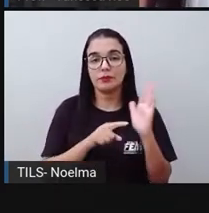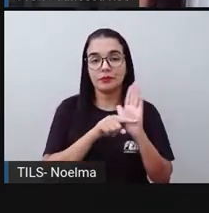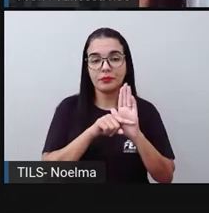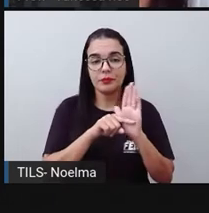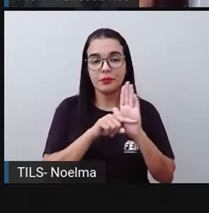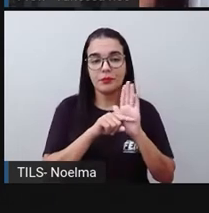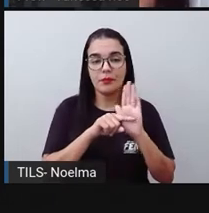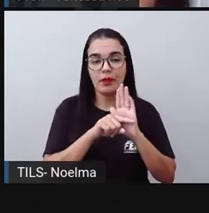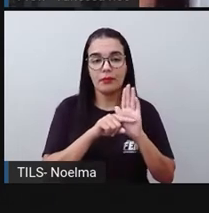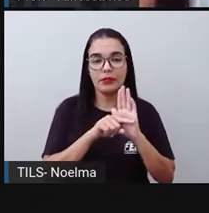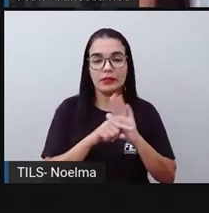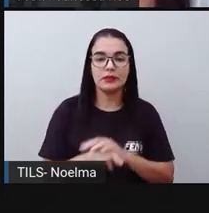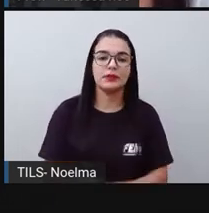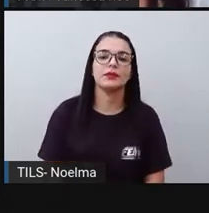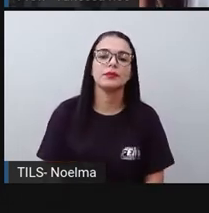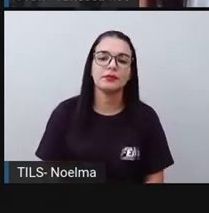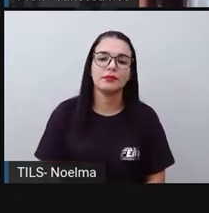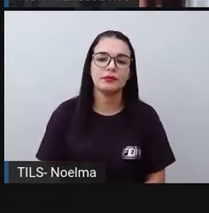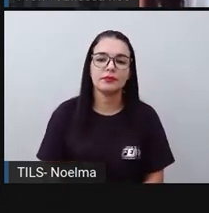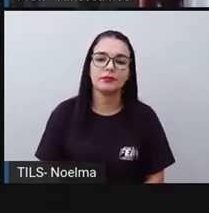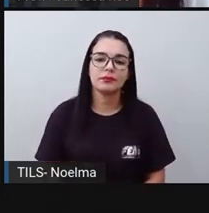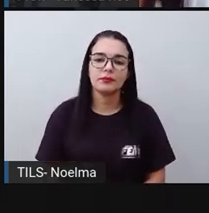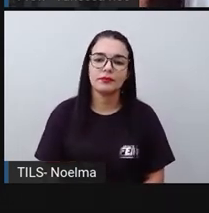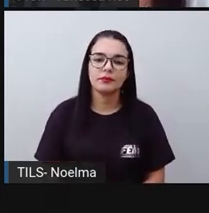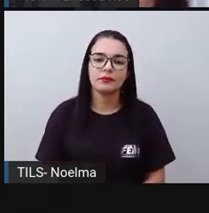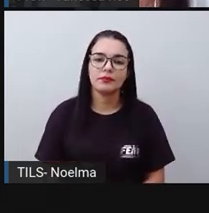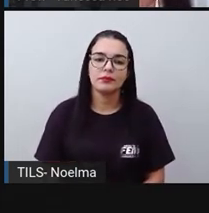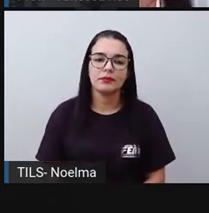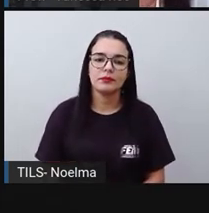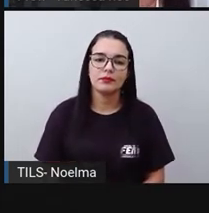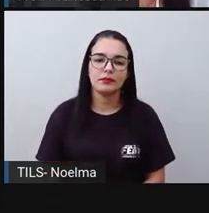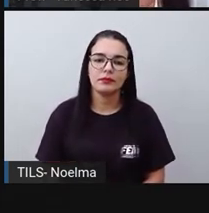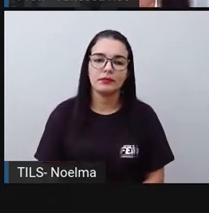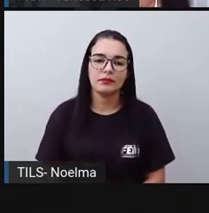que é esse tracinho aí conhecido como sinal de menos.